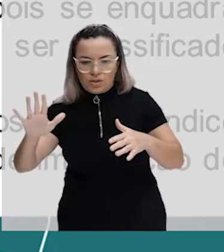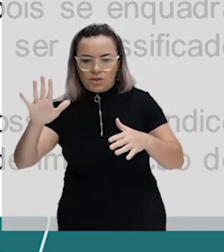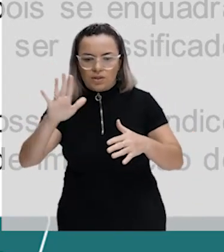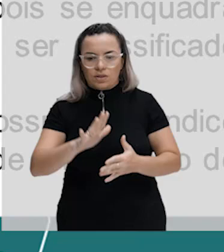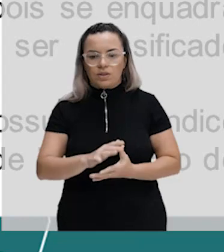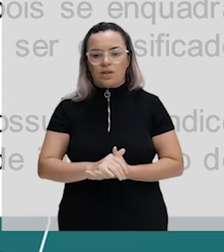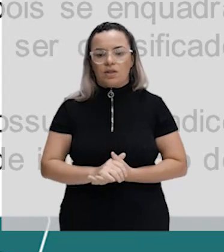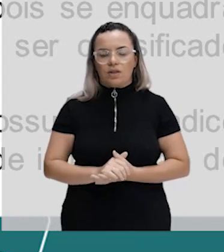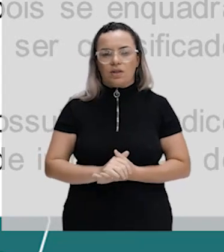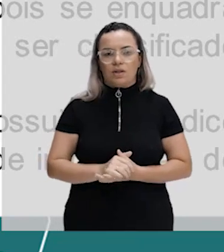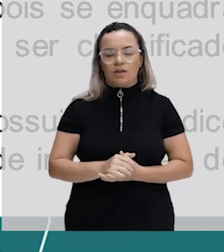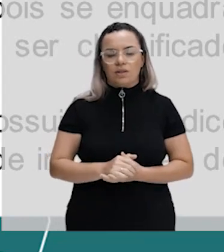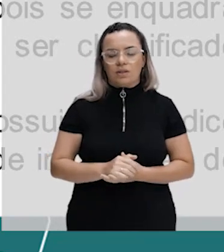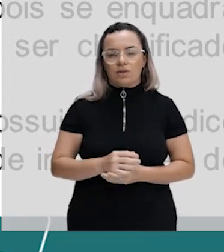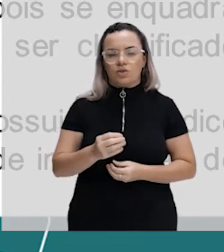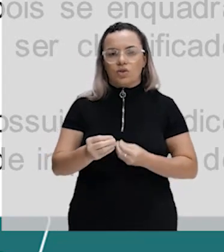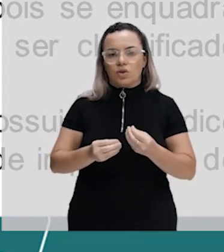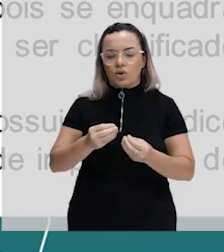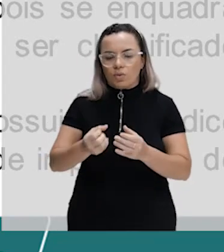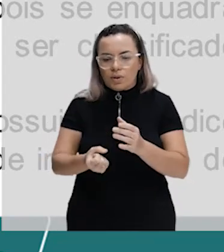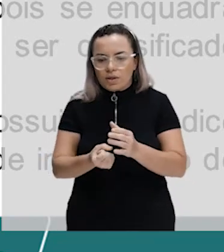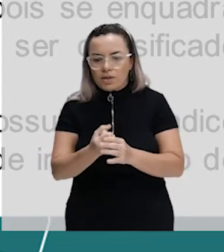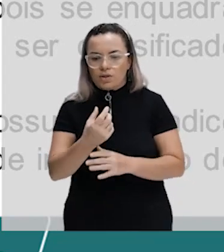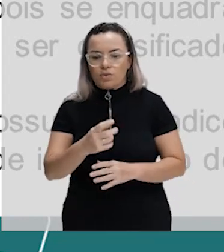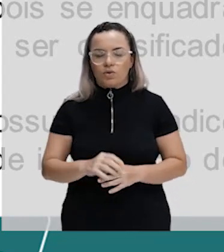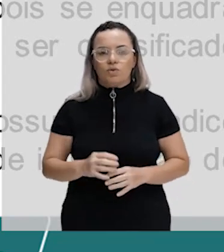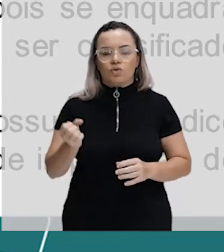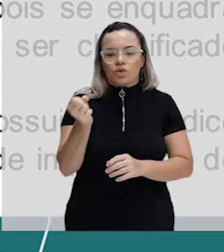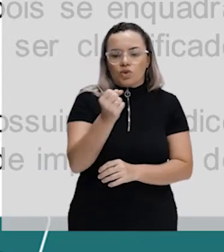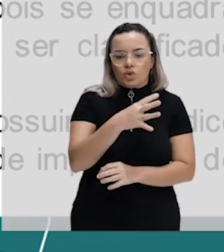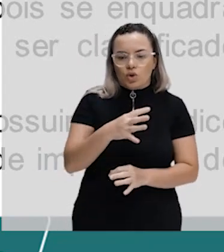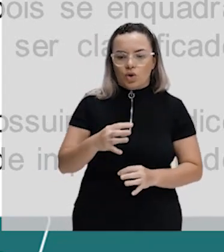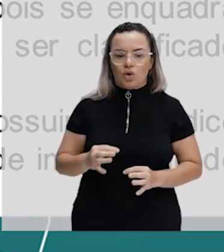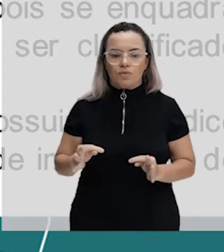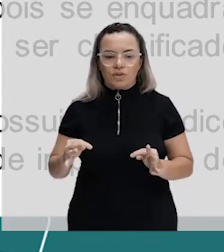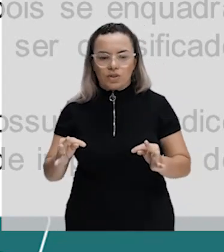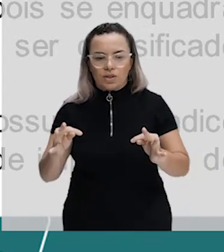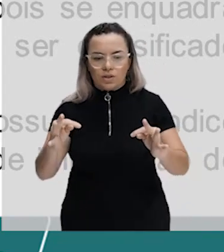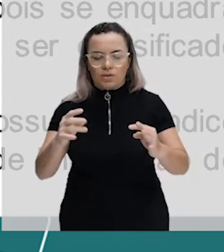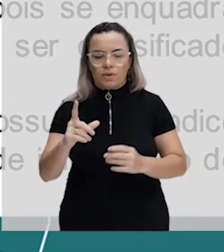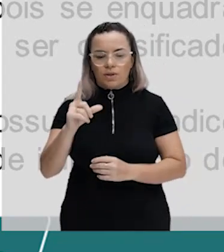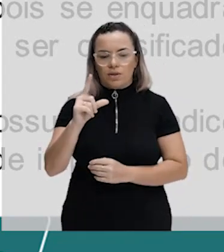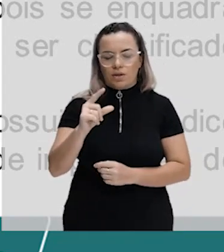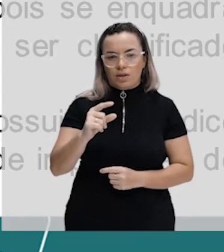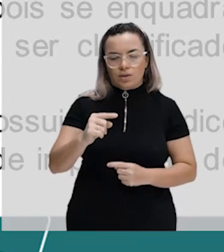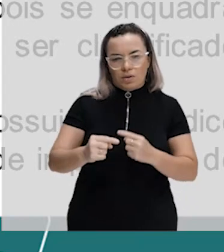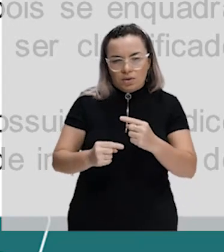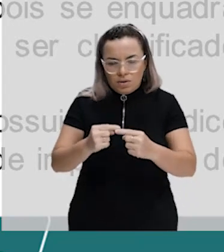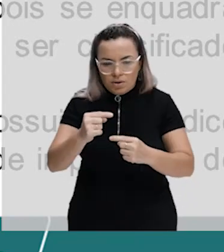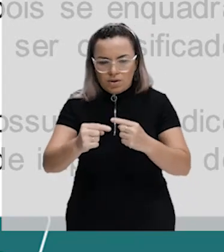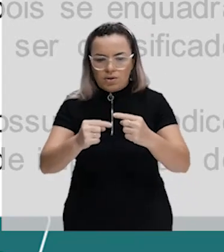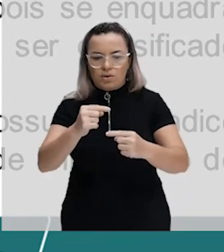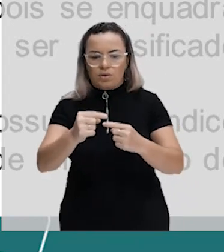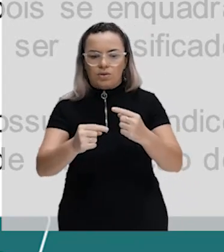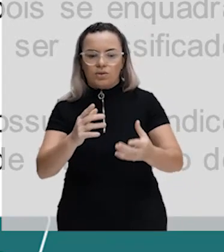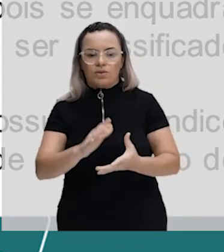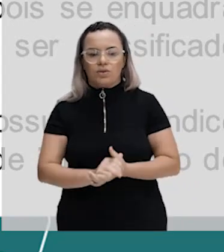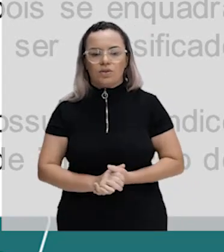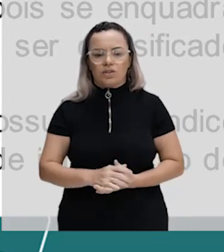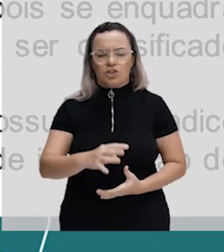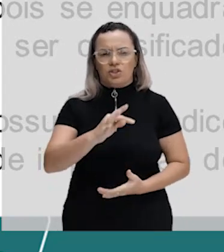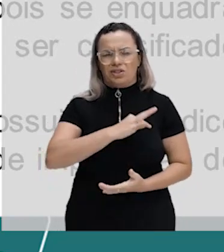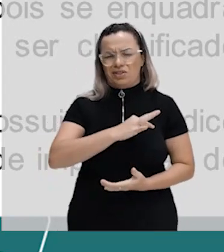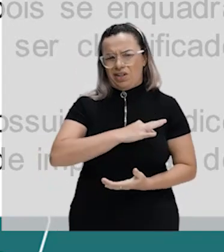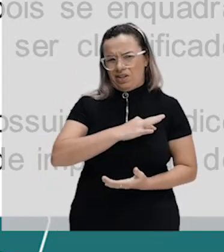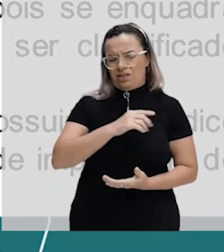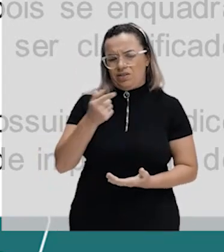produtivas. Ora, galera, é só tu pensar. No Brasil existem poucas indústrias multinacionais, transnacionais aqui? É claro que não, isso